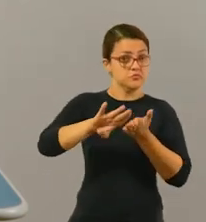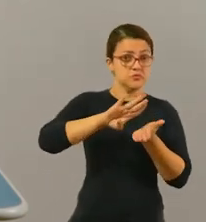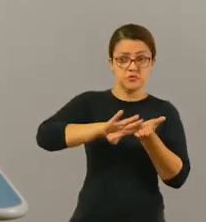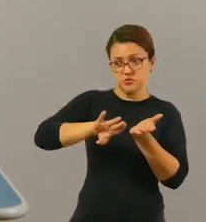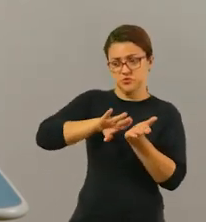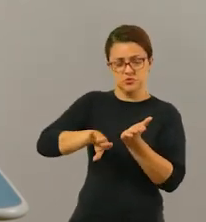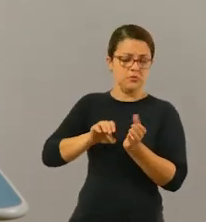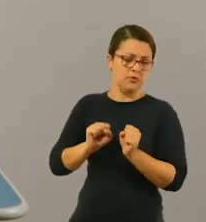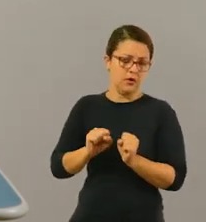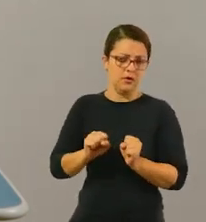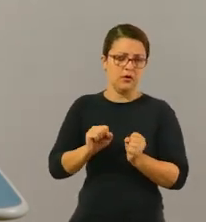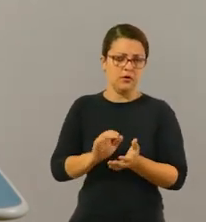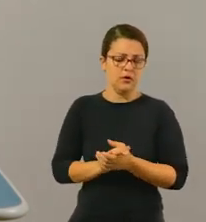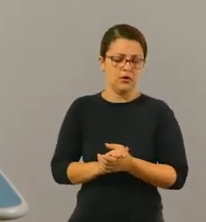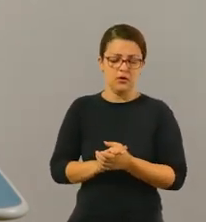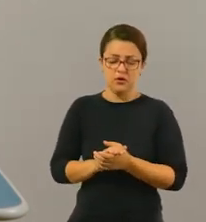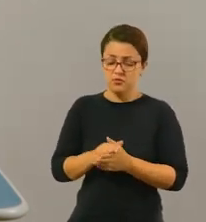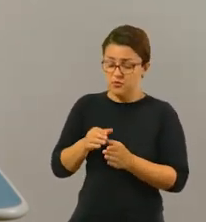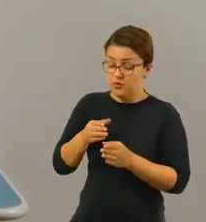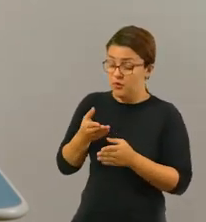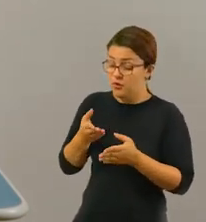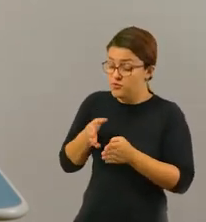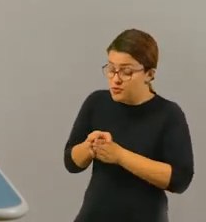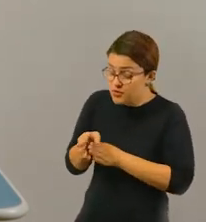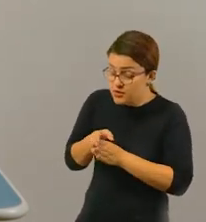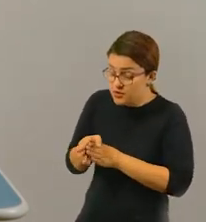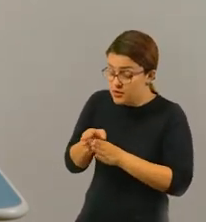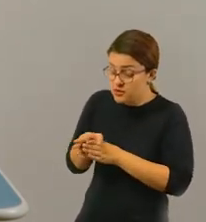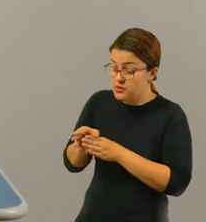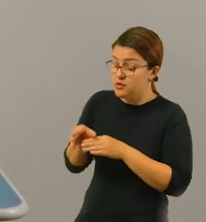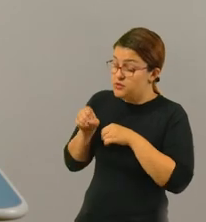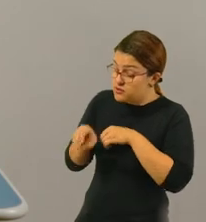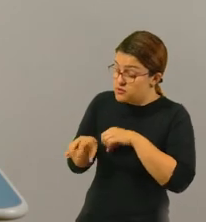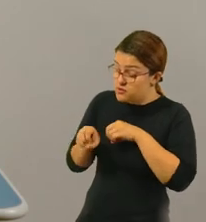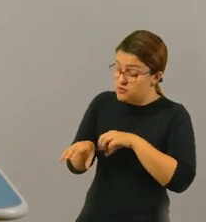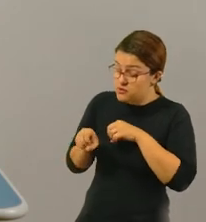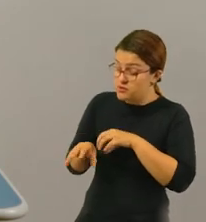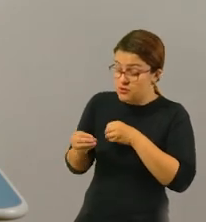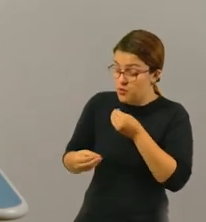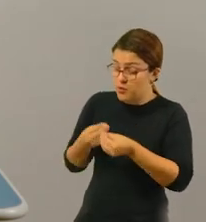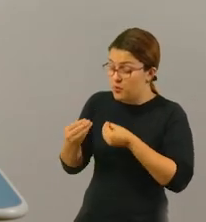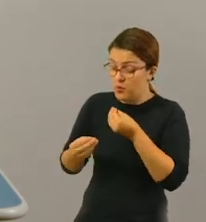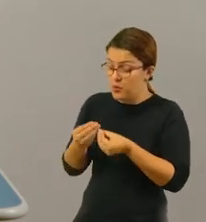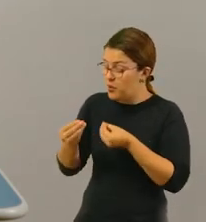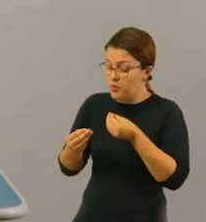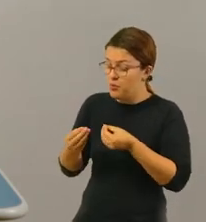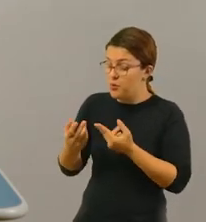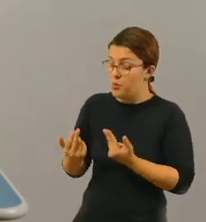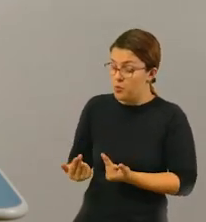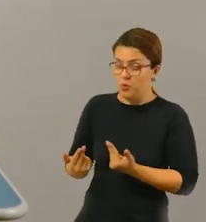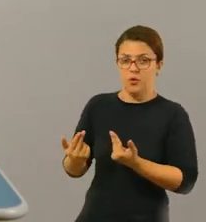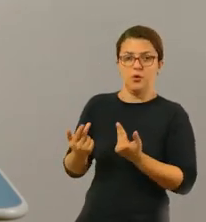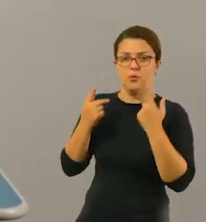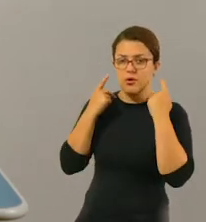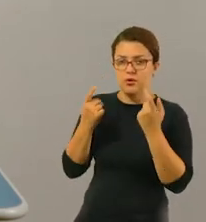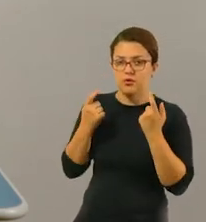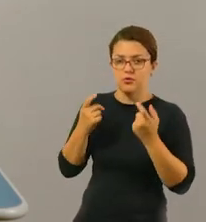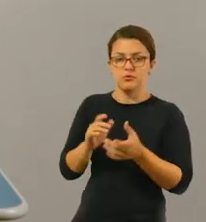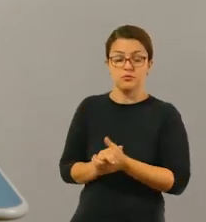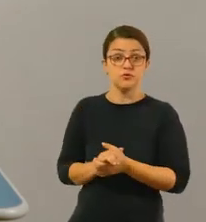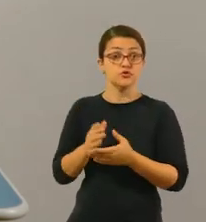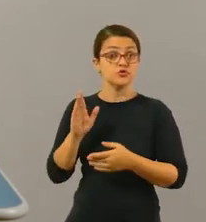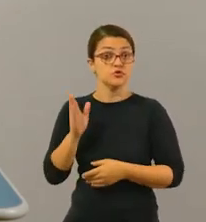enquanto e auxilie ele. Como será que reproduz o som de tal objeto? Tente ensinar ele nessa parte, tudo bem?